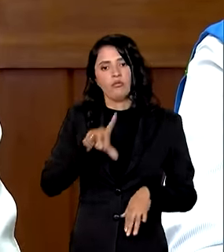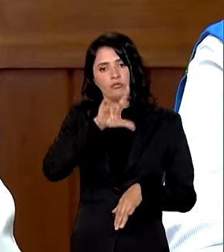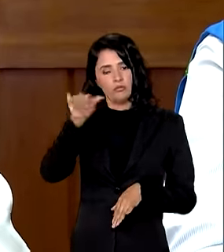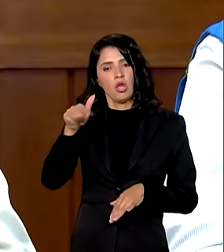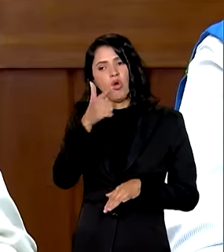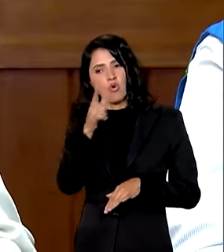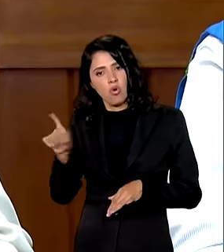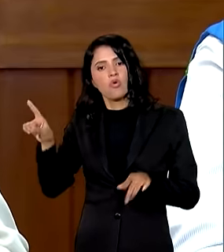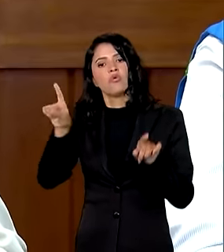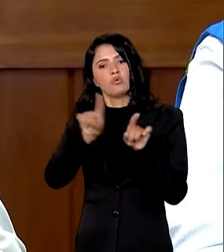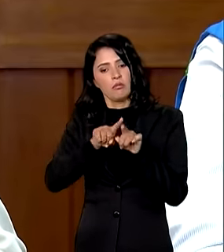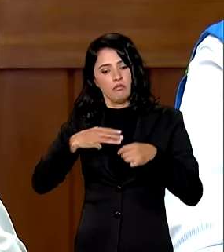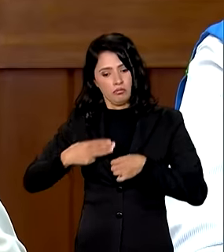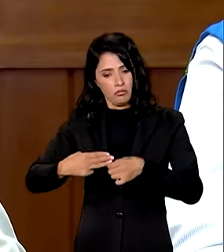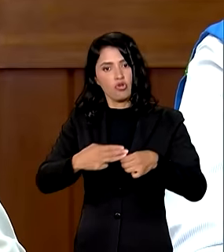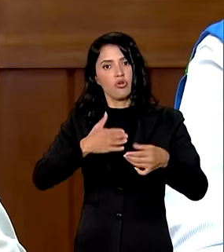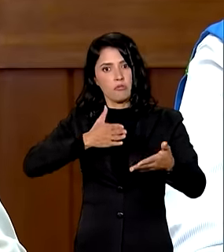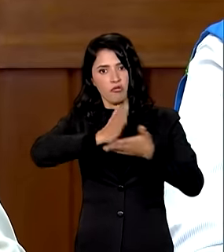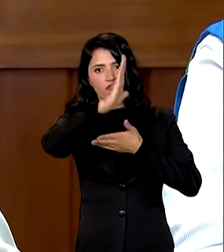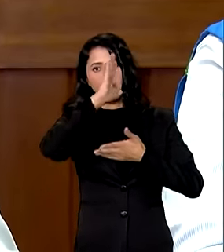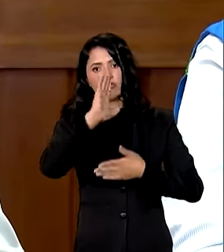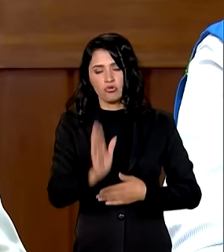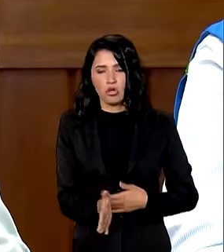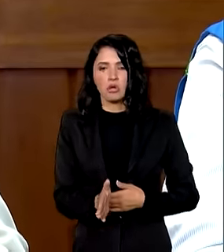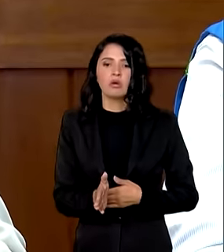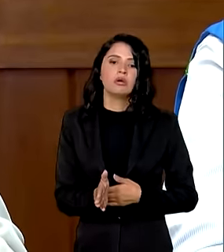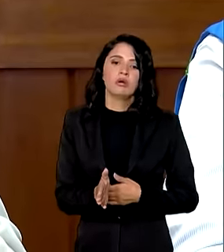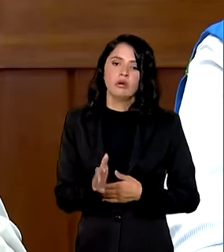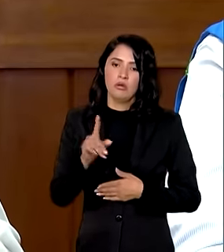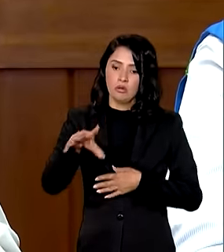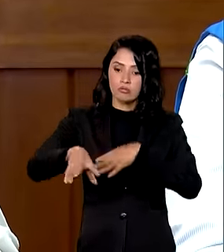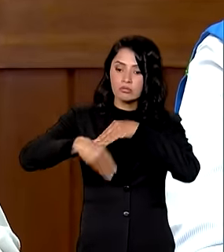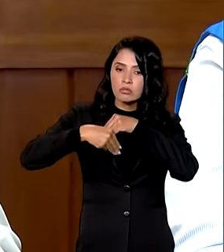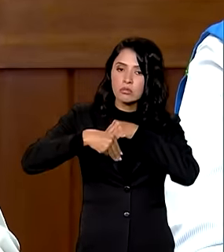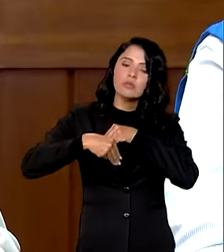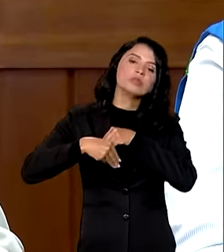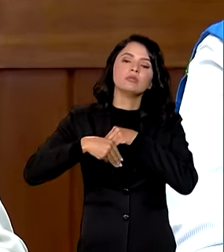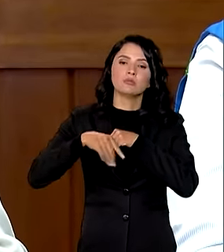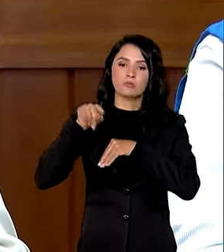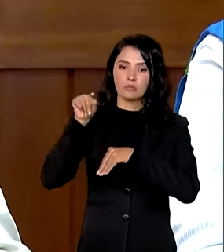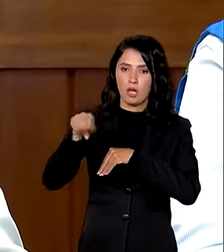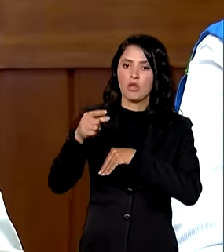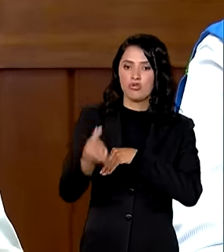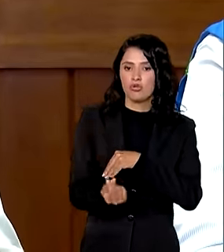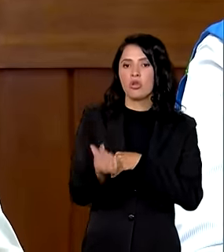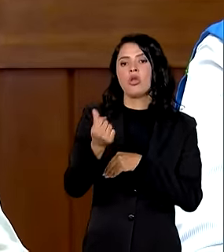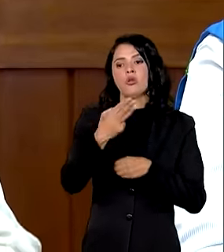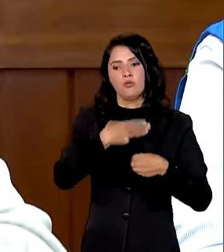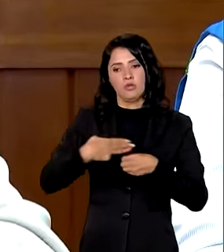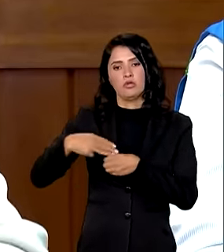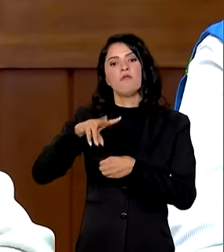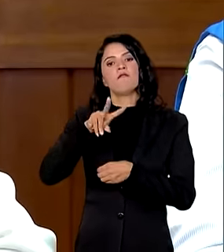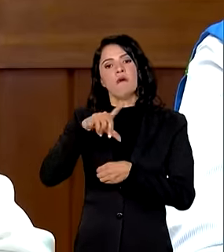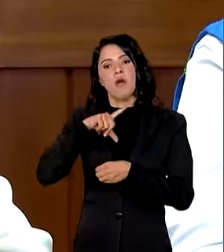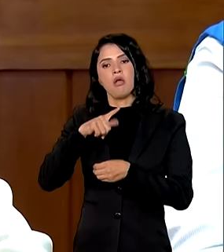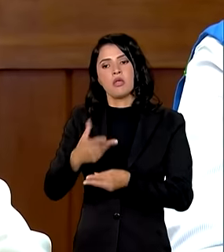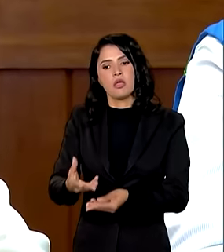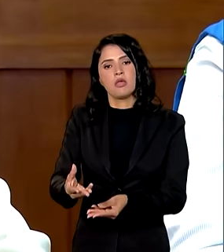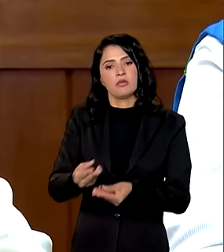municípios já com seus planos aprovados então isso é um complemento àquele recurso que os municípios vão receber